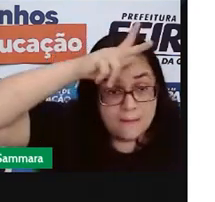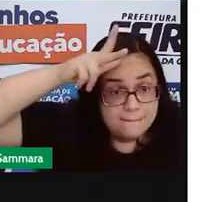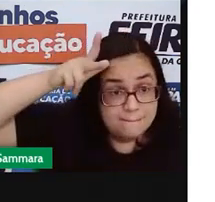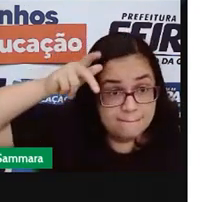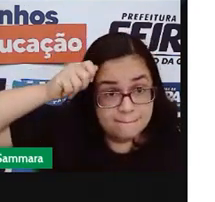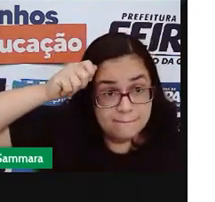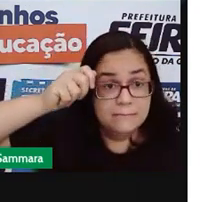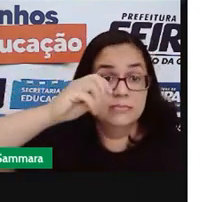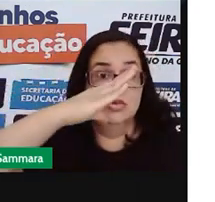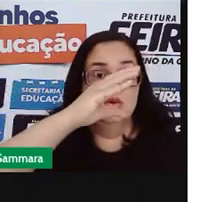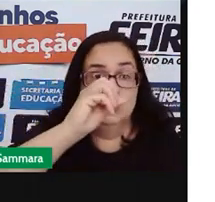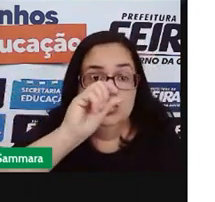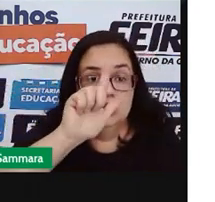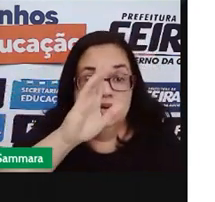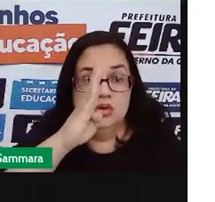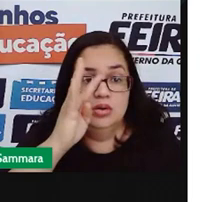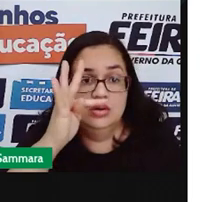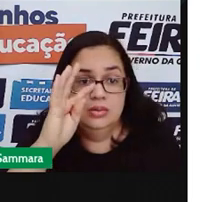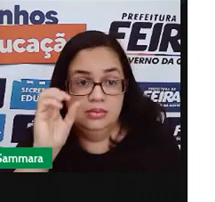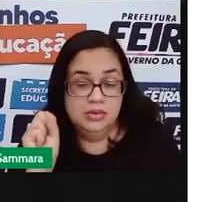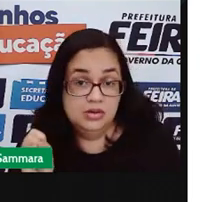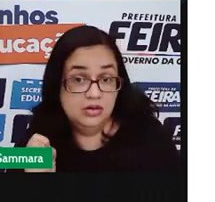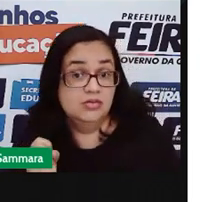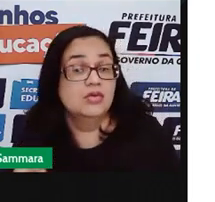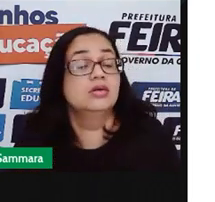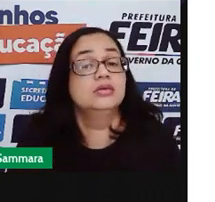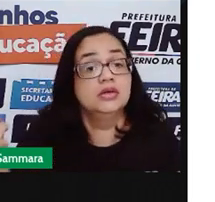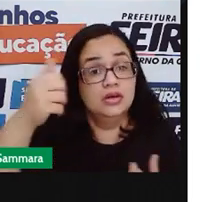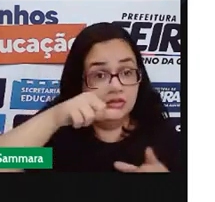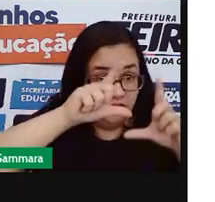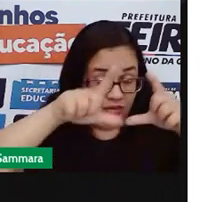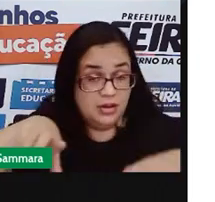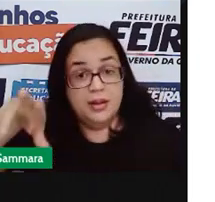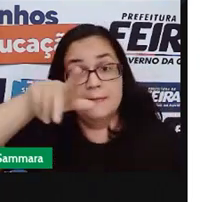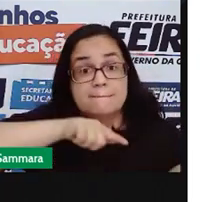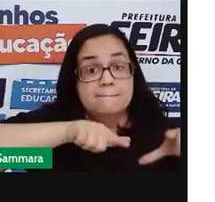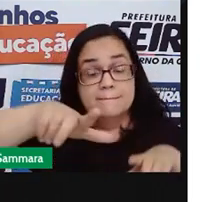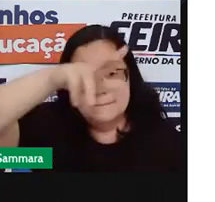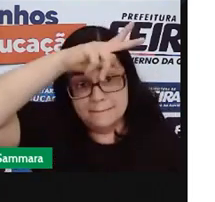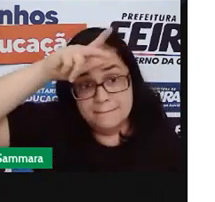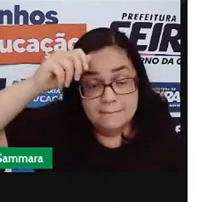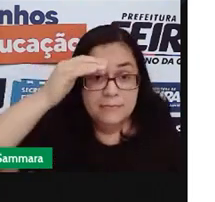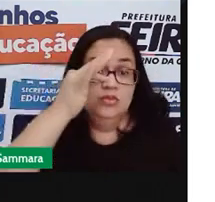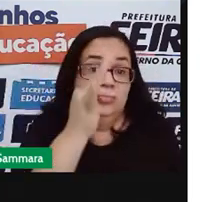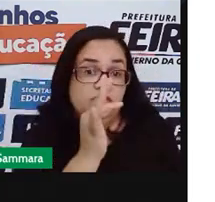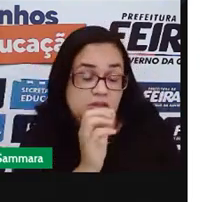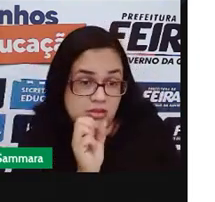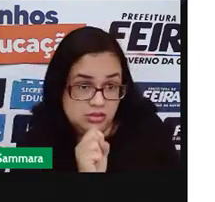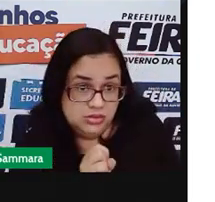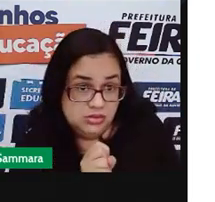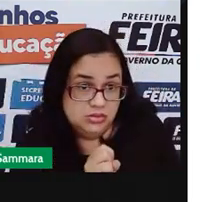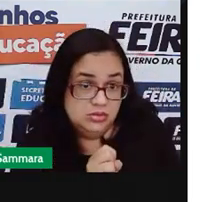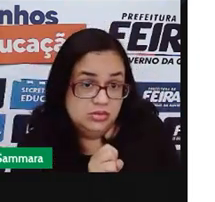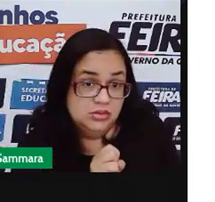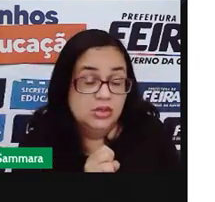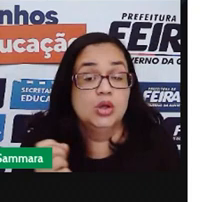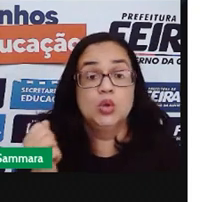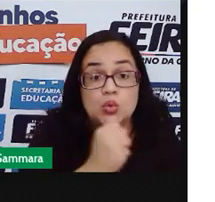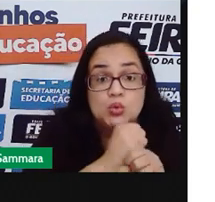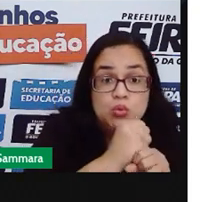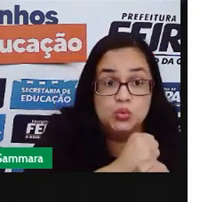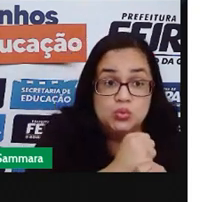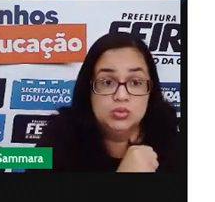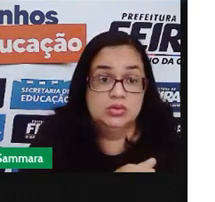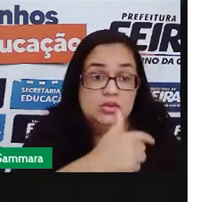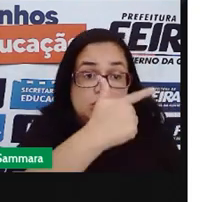Filho, assumiu a Prefeitura de Feria de Santana, que foi no início desse